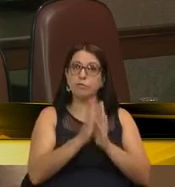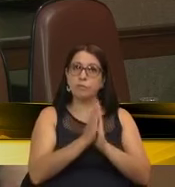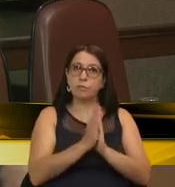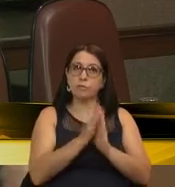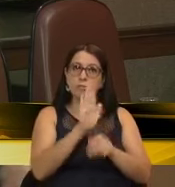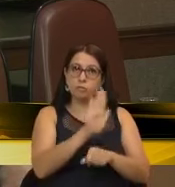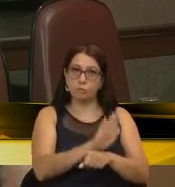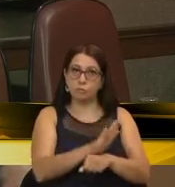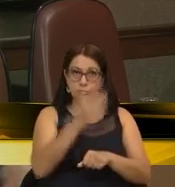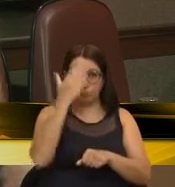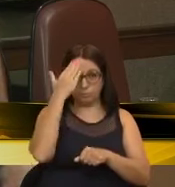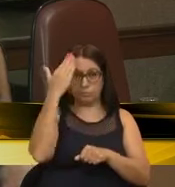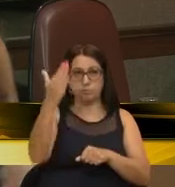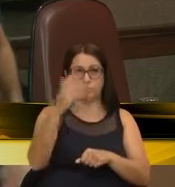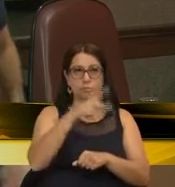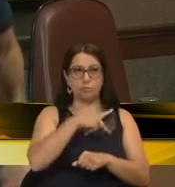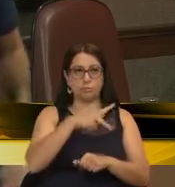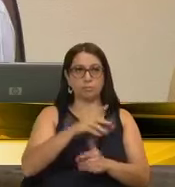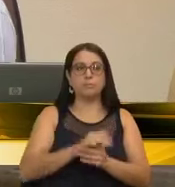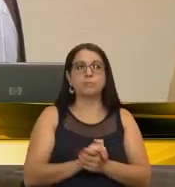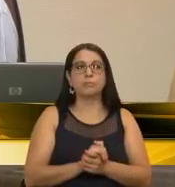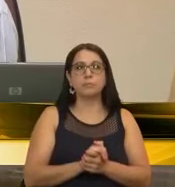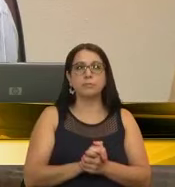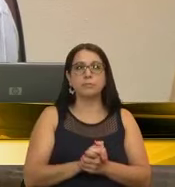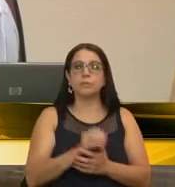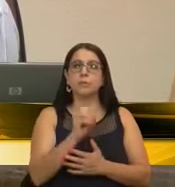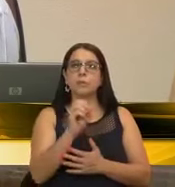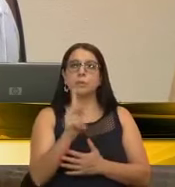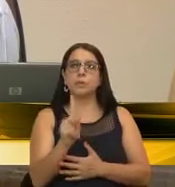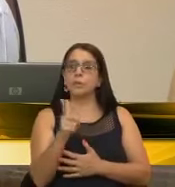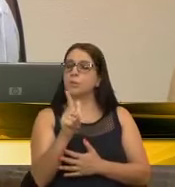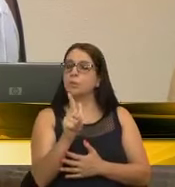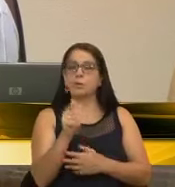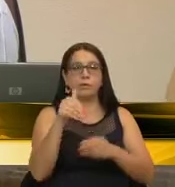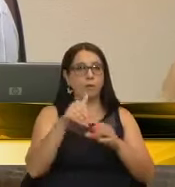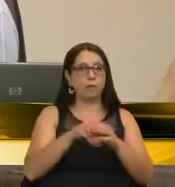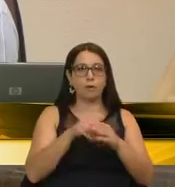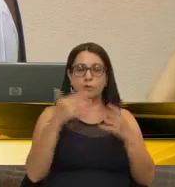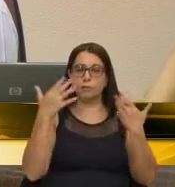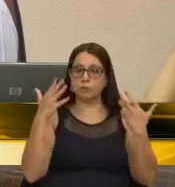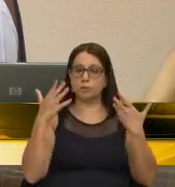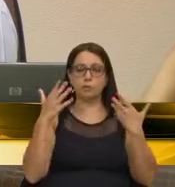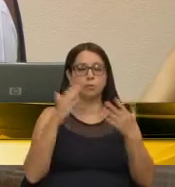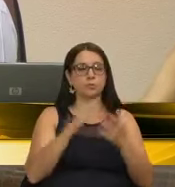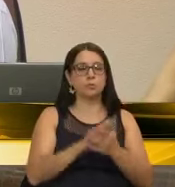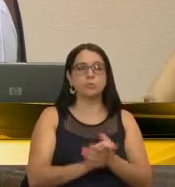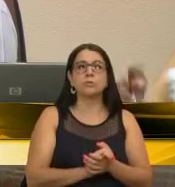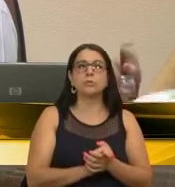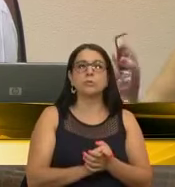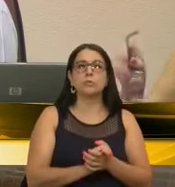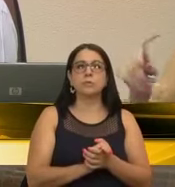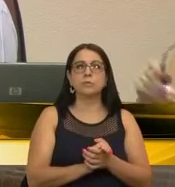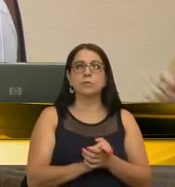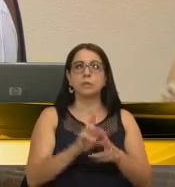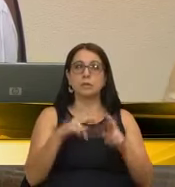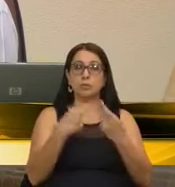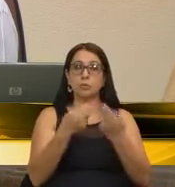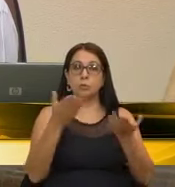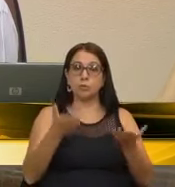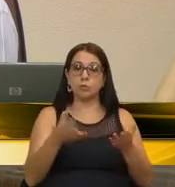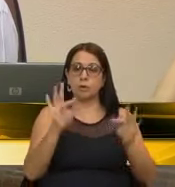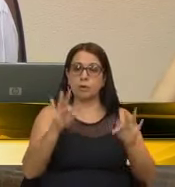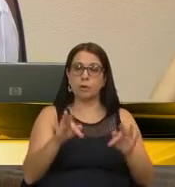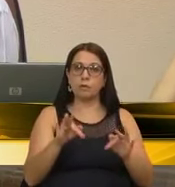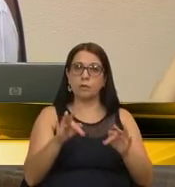vamos ajudá-los. Obrigado, presidente. Ok. Não havendo votos de congratulações ou de louvor a serem apreciados na sessão de hoje, estão